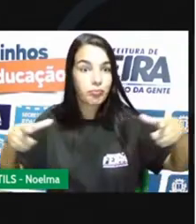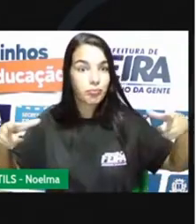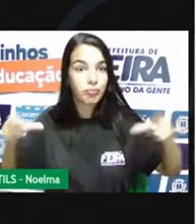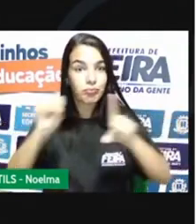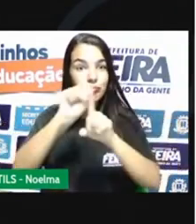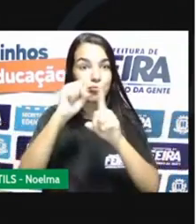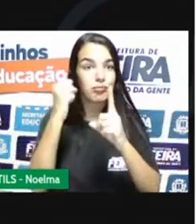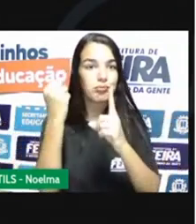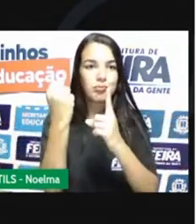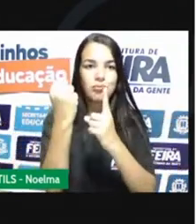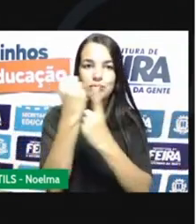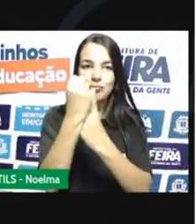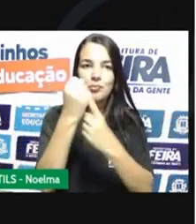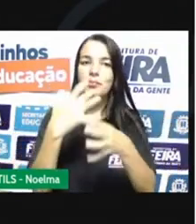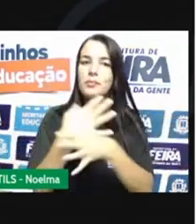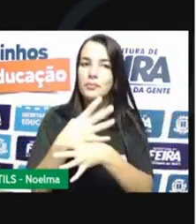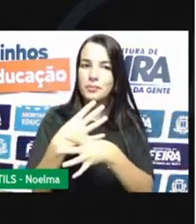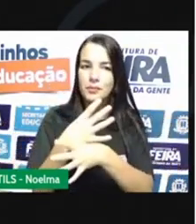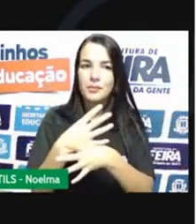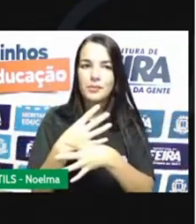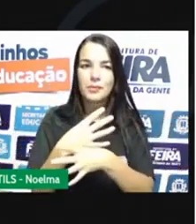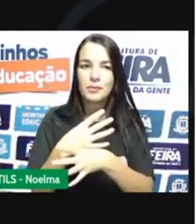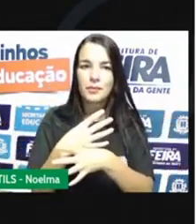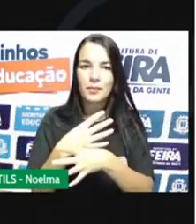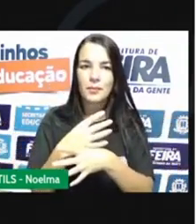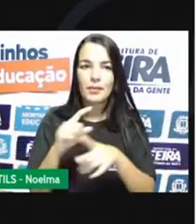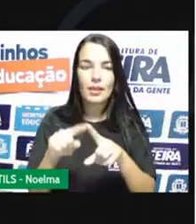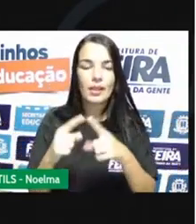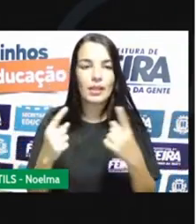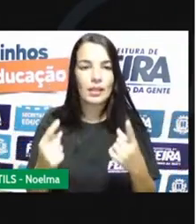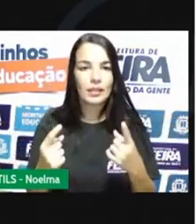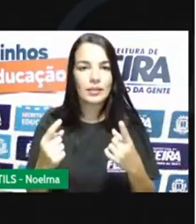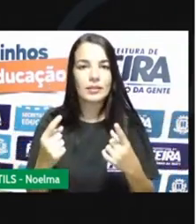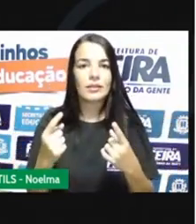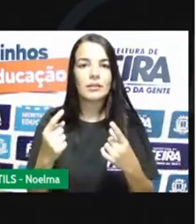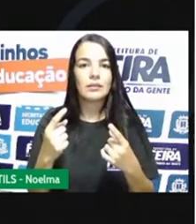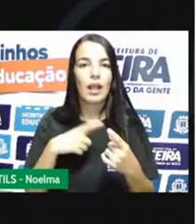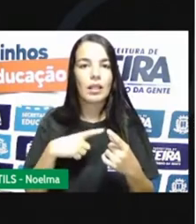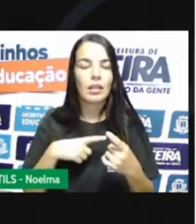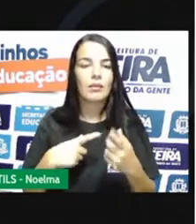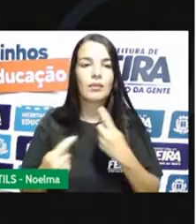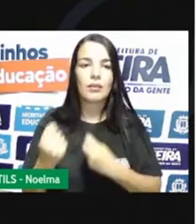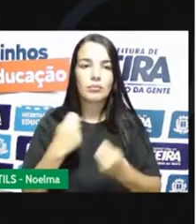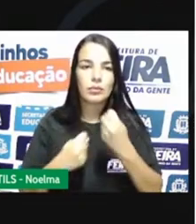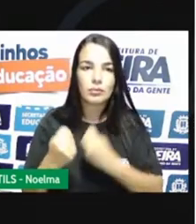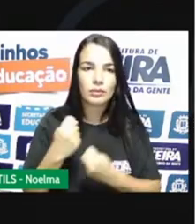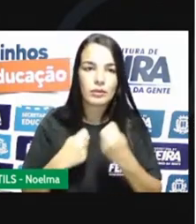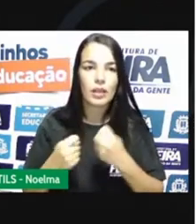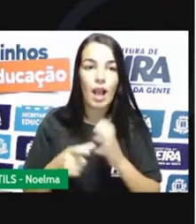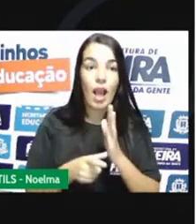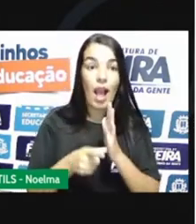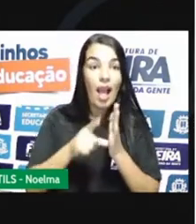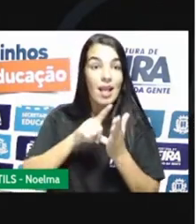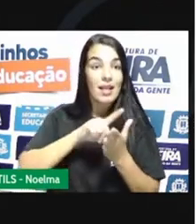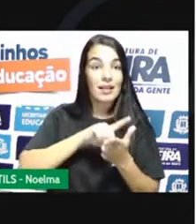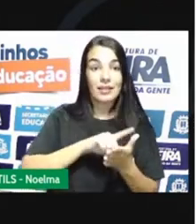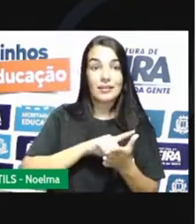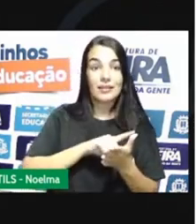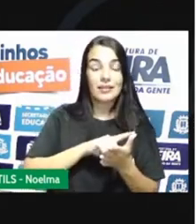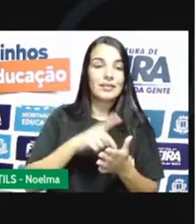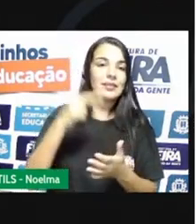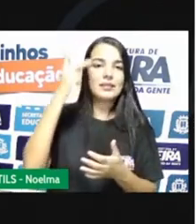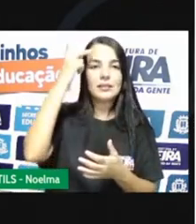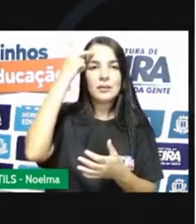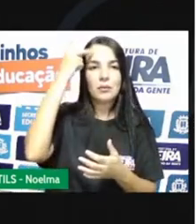sociedade urbana. Então, Minas Gerais sofreu mudanças administrativas. Antes, fazia parte da Capitaninha de São